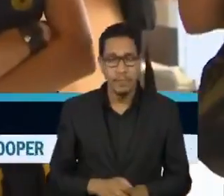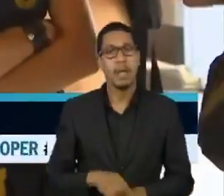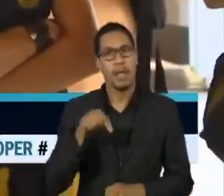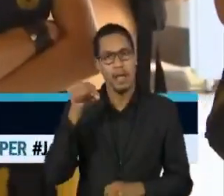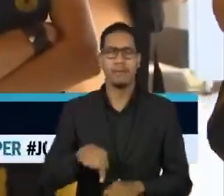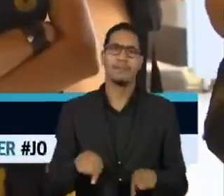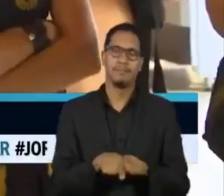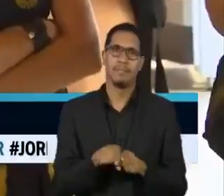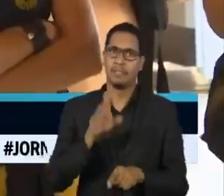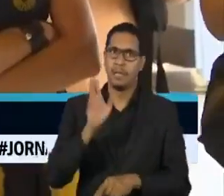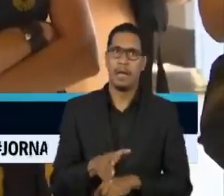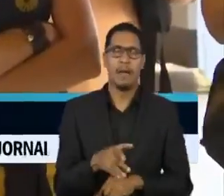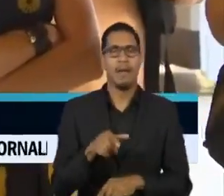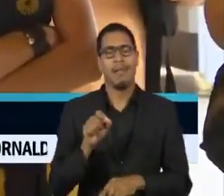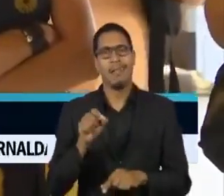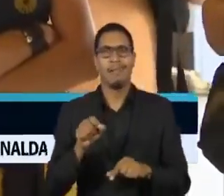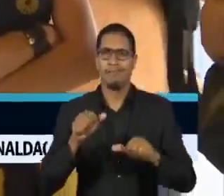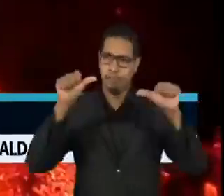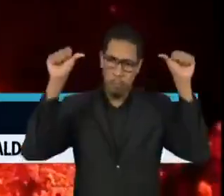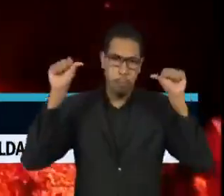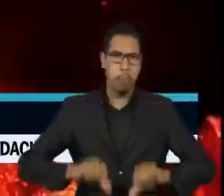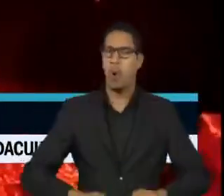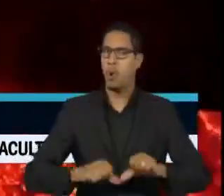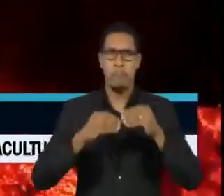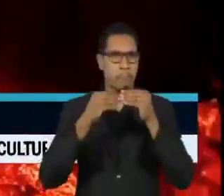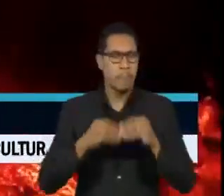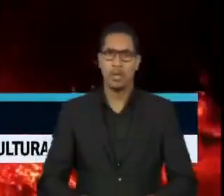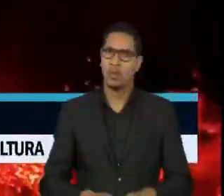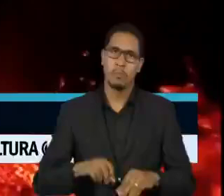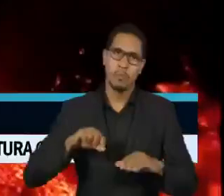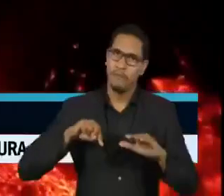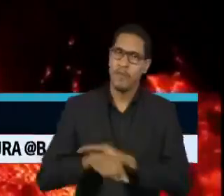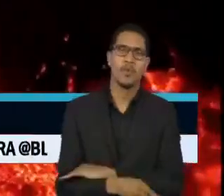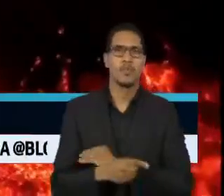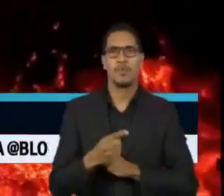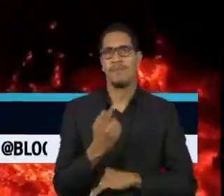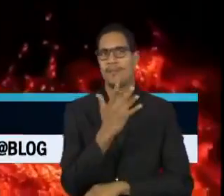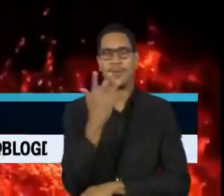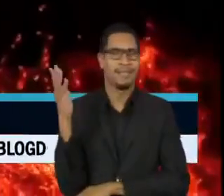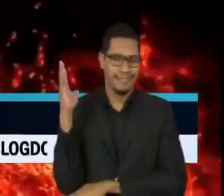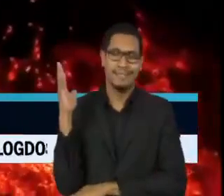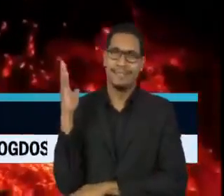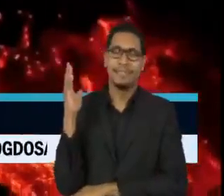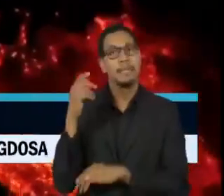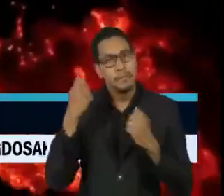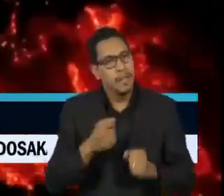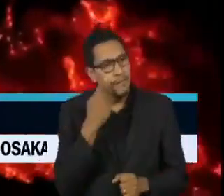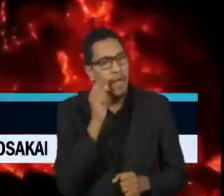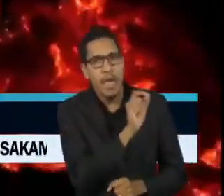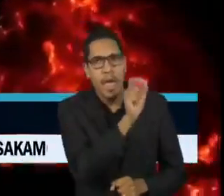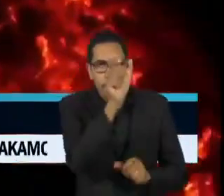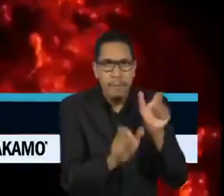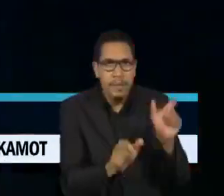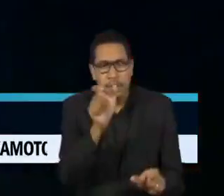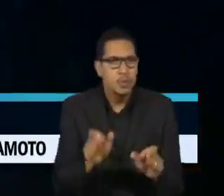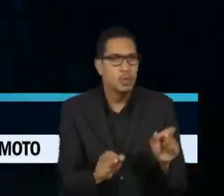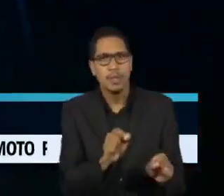na próxima terça-feira. O objetivo é desbloquear auxílio financeiro aos moradores afetados.